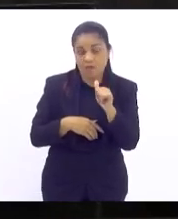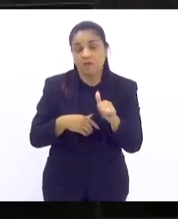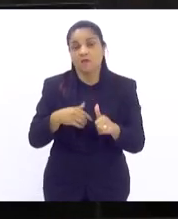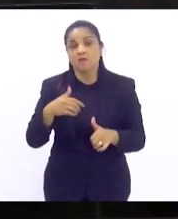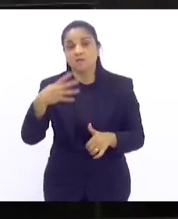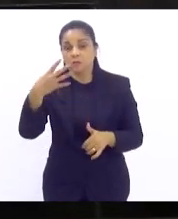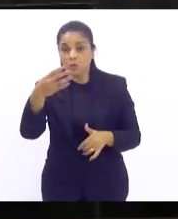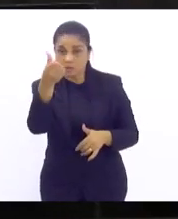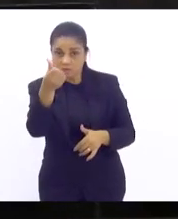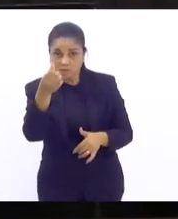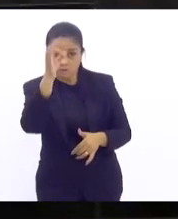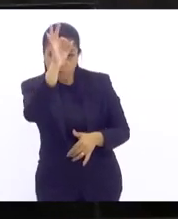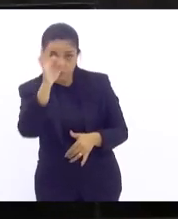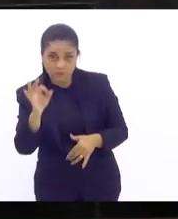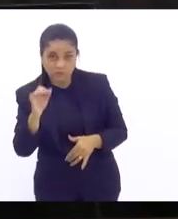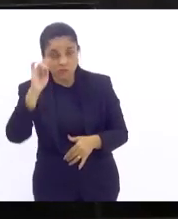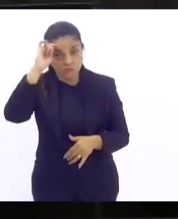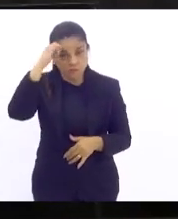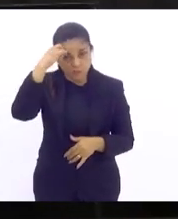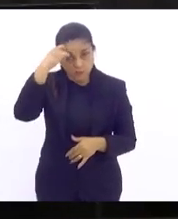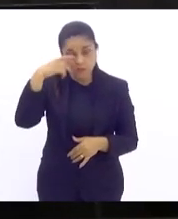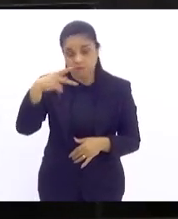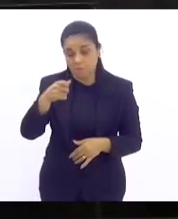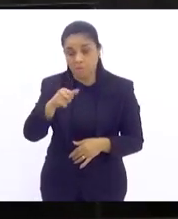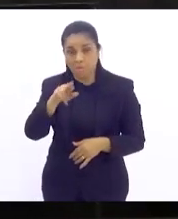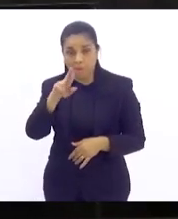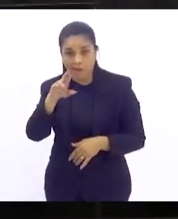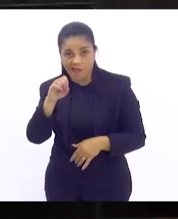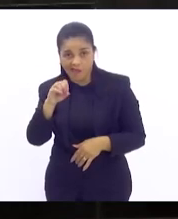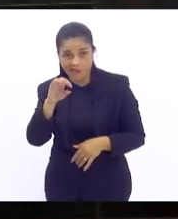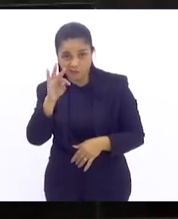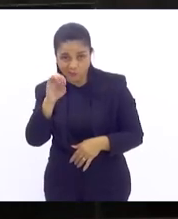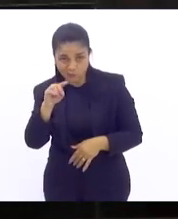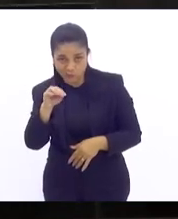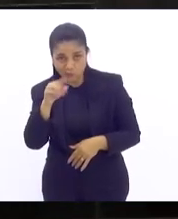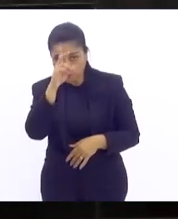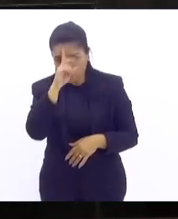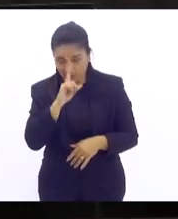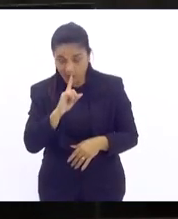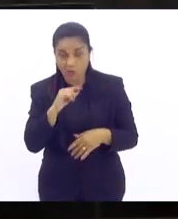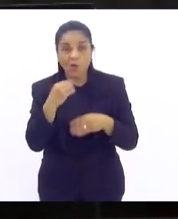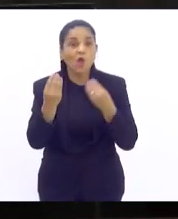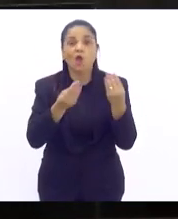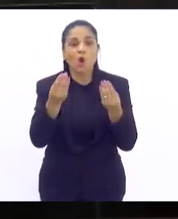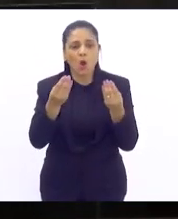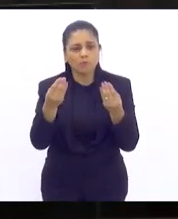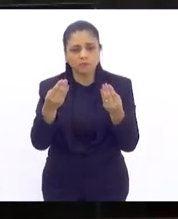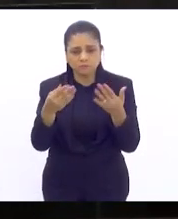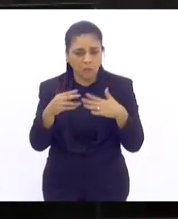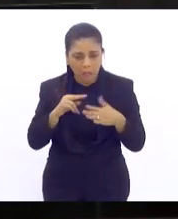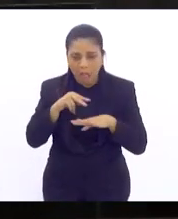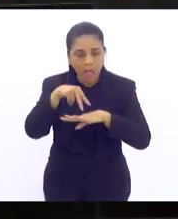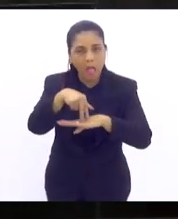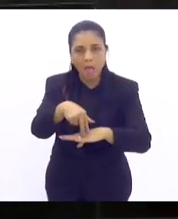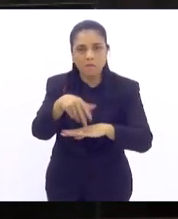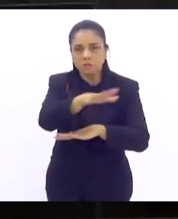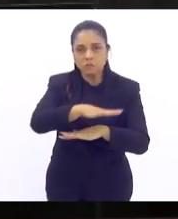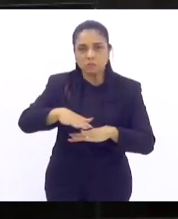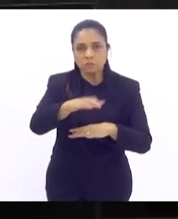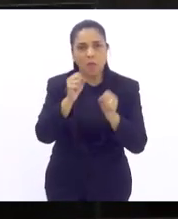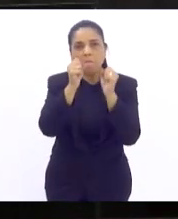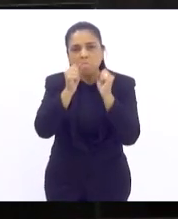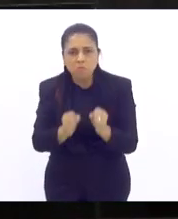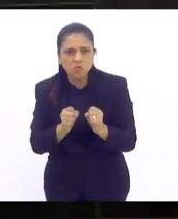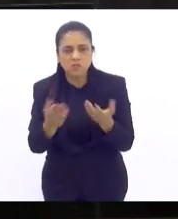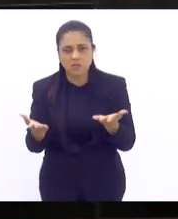e pardos, por que esse número, essa representatividade não aparece nos espaços de poder? Isso é porque a gente,